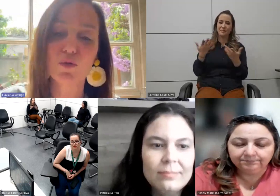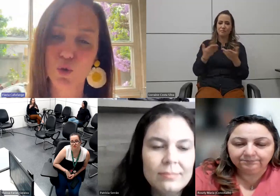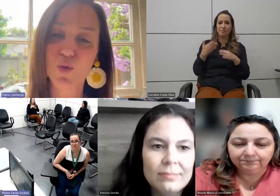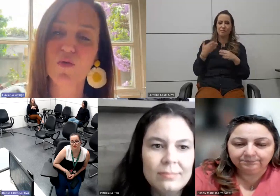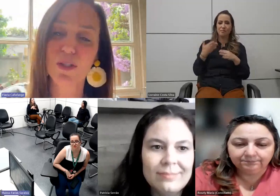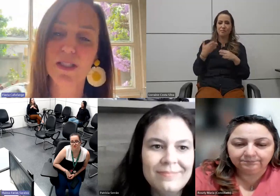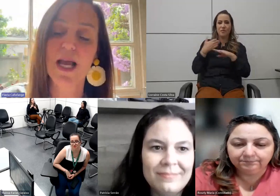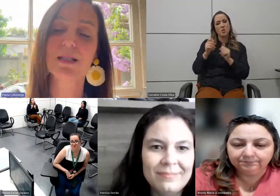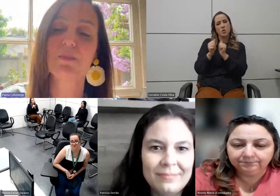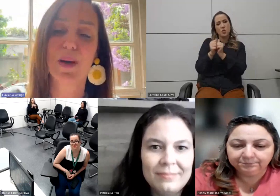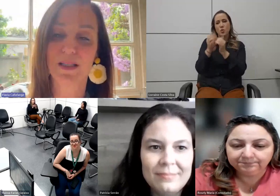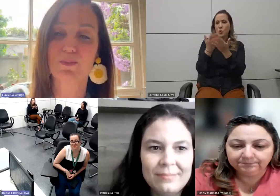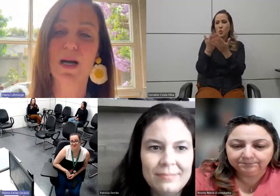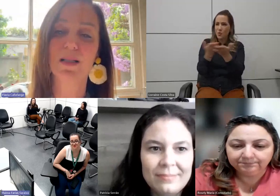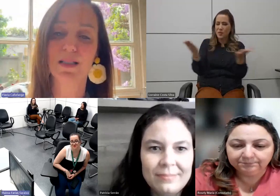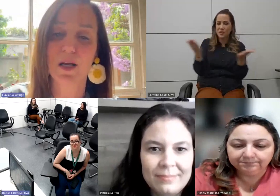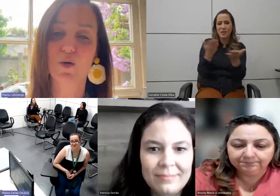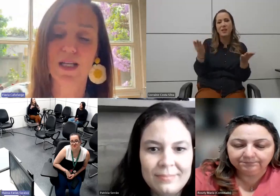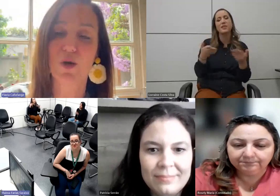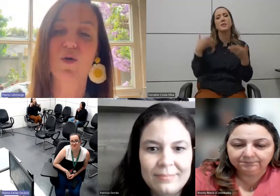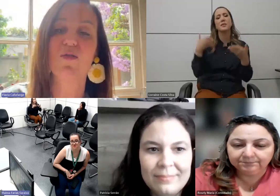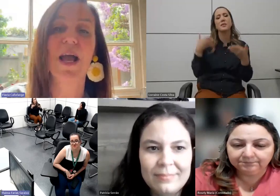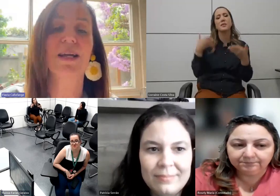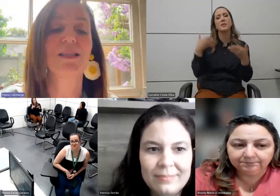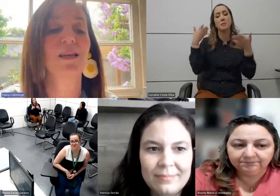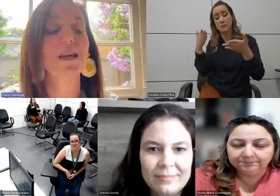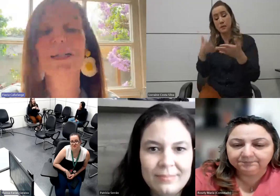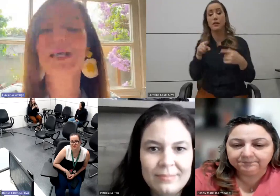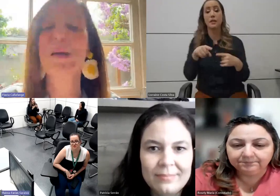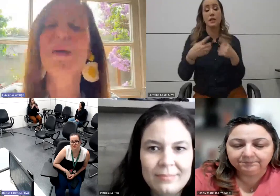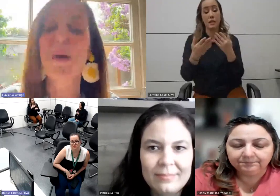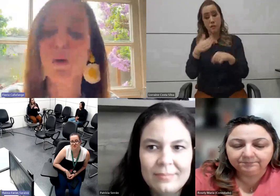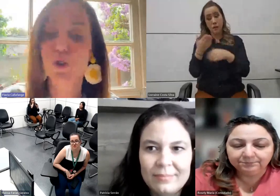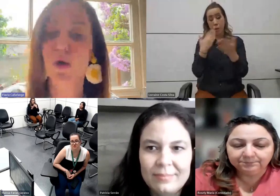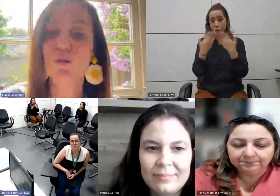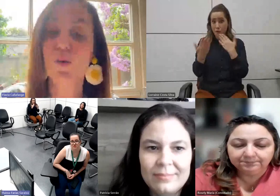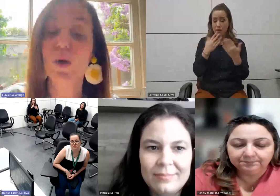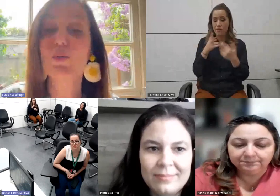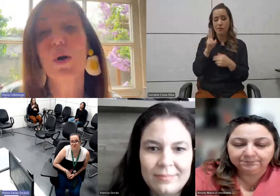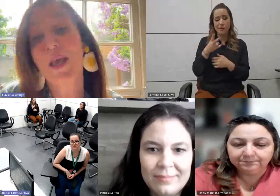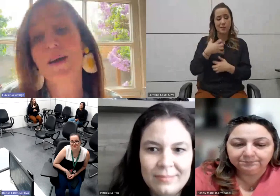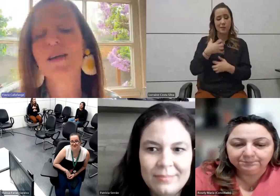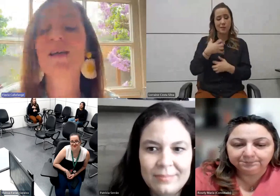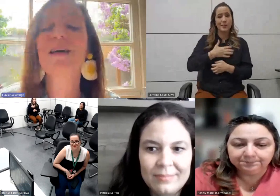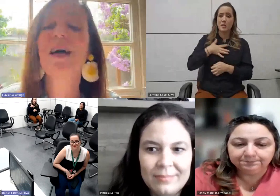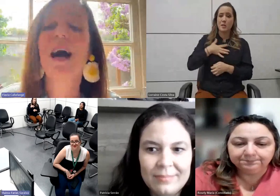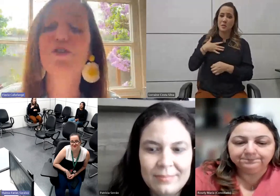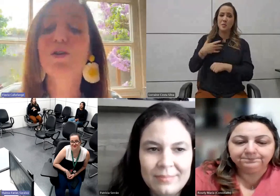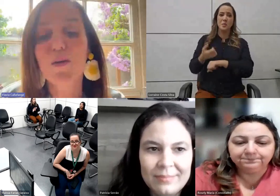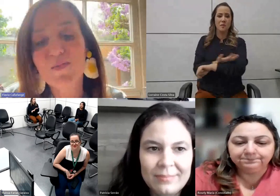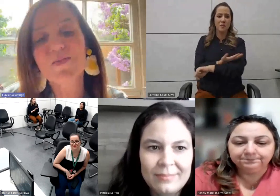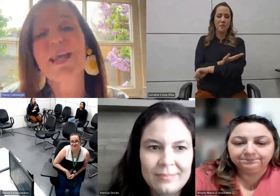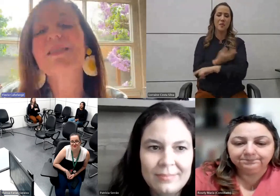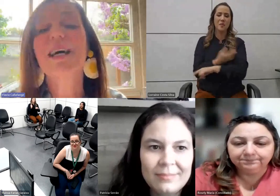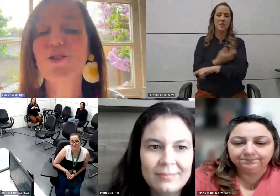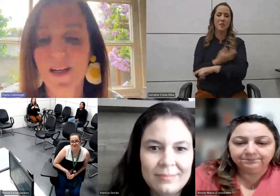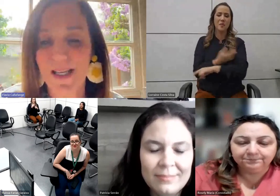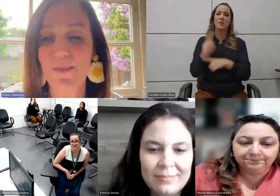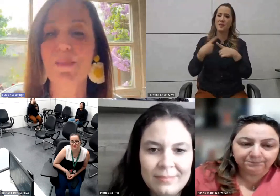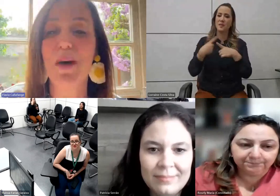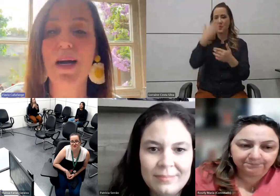mesmo fórum junto com vocês e participar dessa conversa, sempre me emociono muito, porque acho que estou